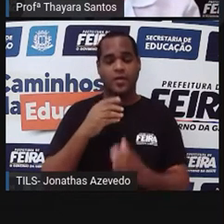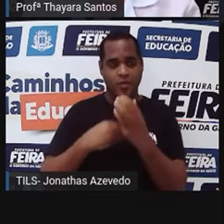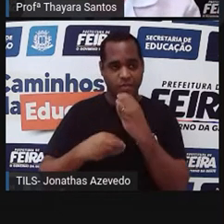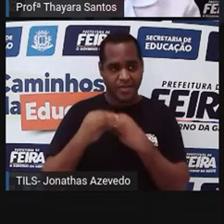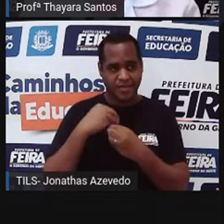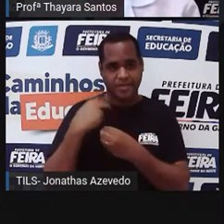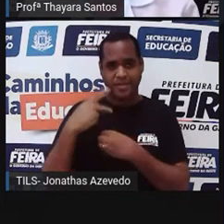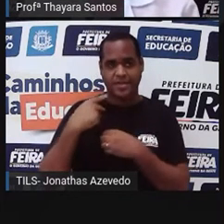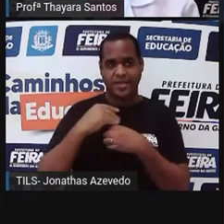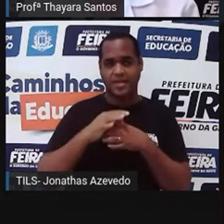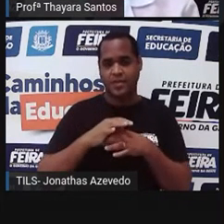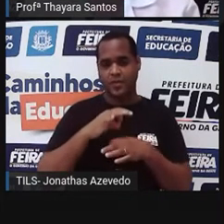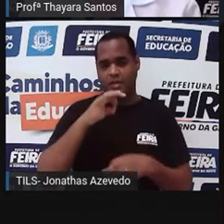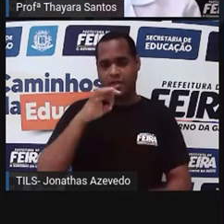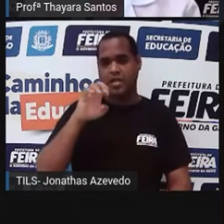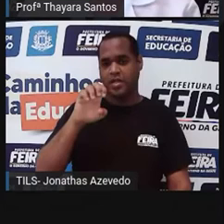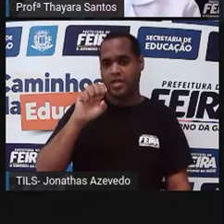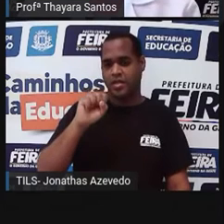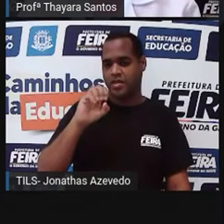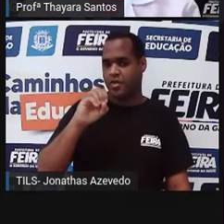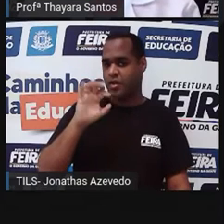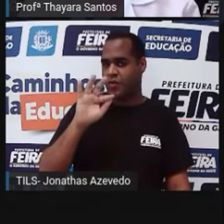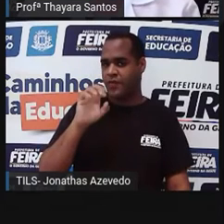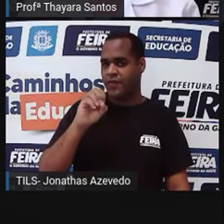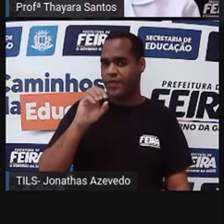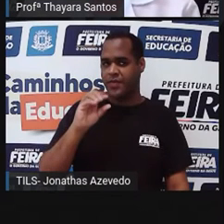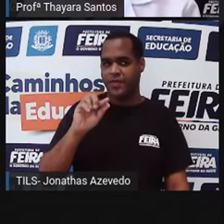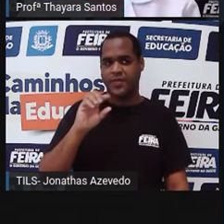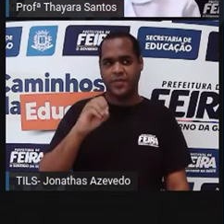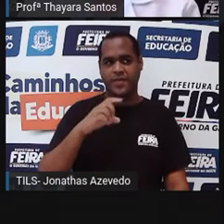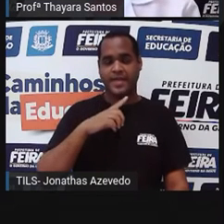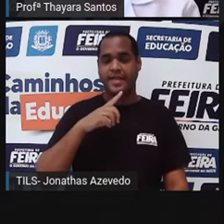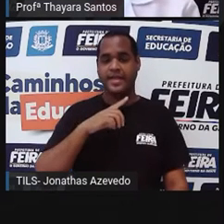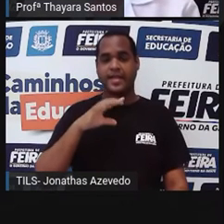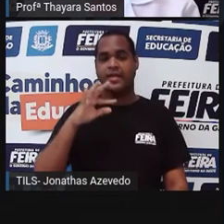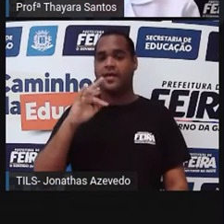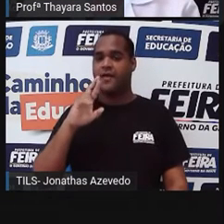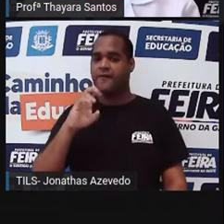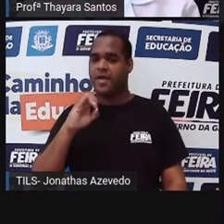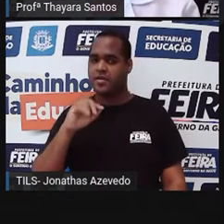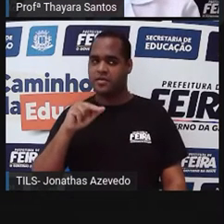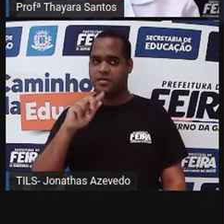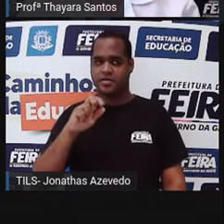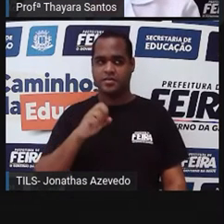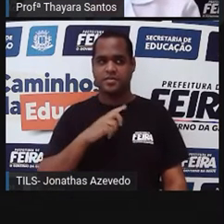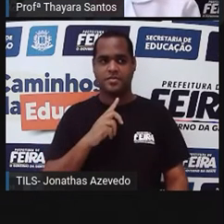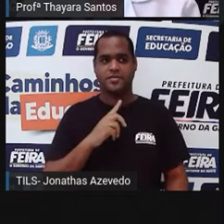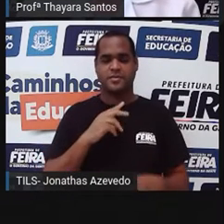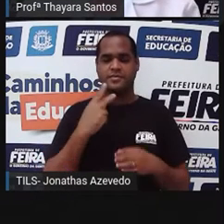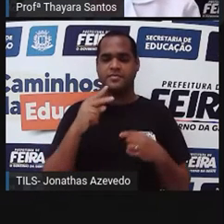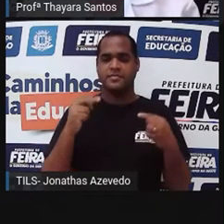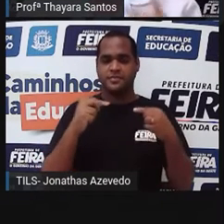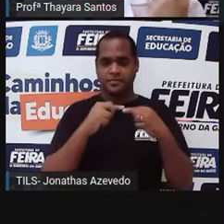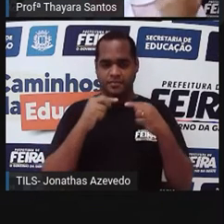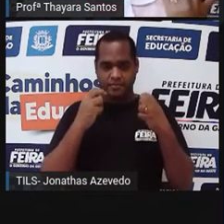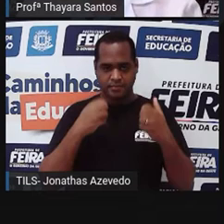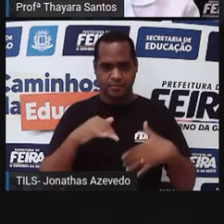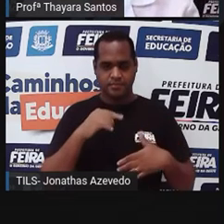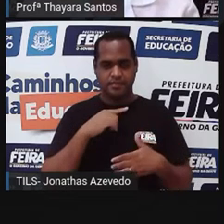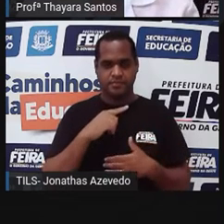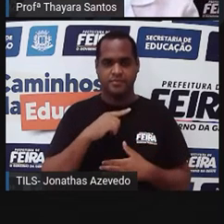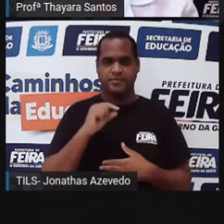esôfago, que é a próxima partezinha. Então, a faringe está aqui, o esôfago é esse canal que está aqui. E o que é que o